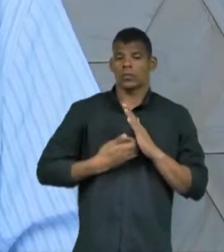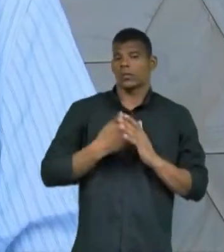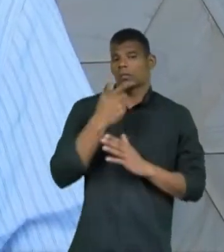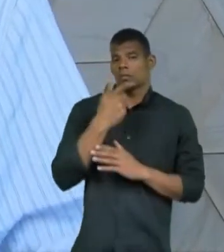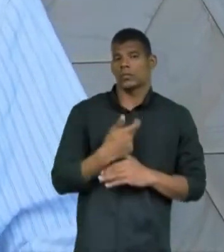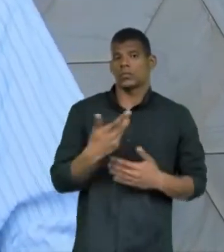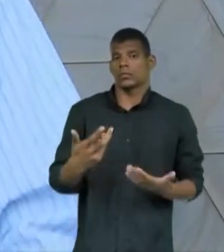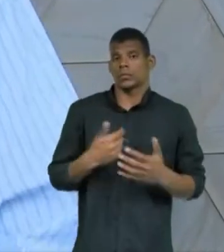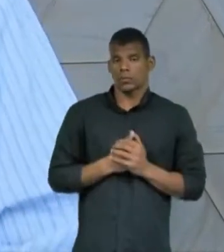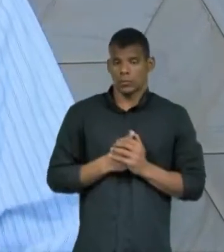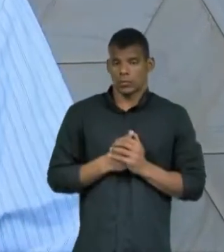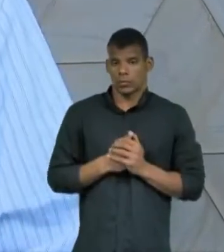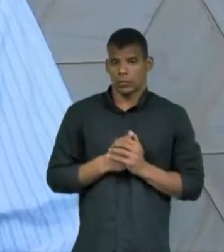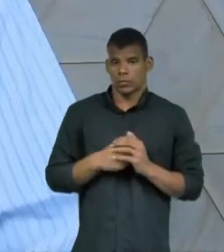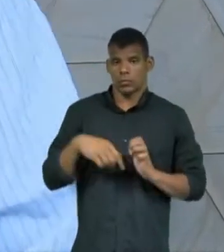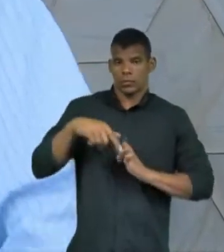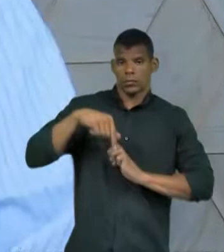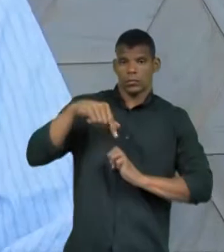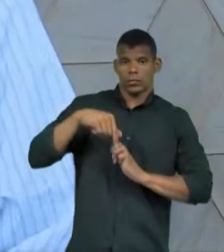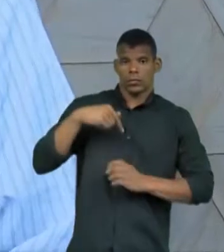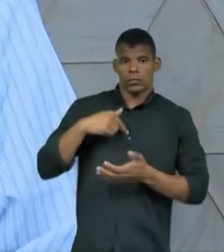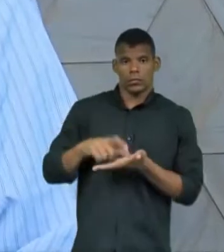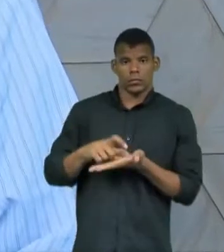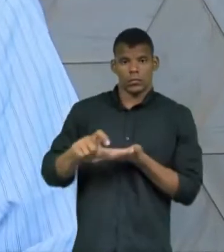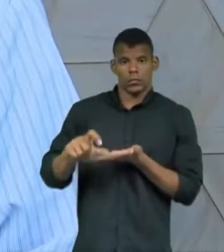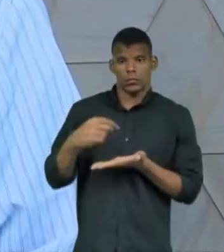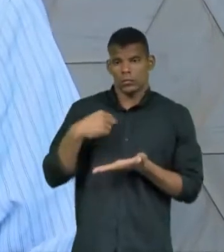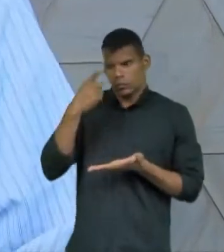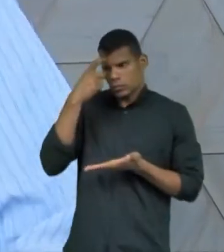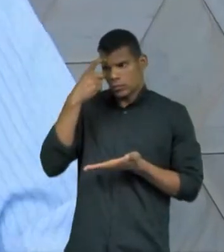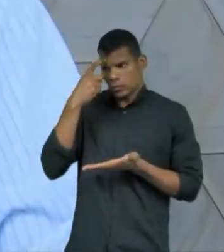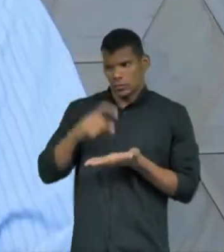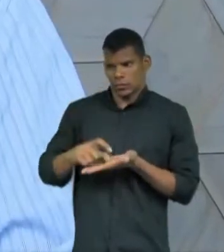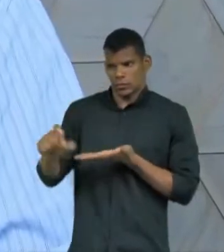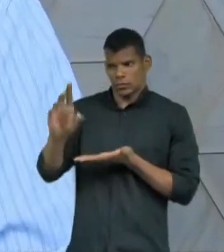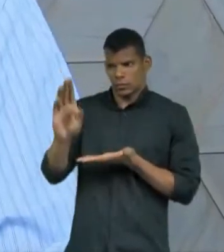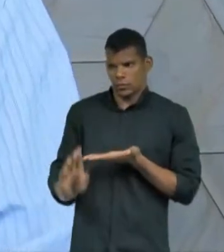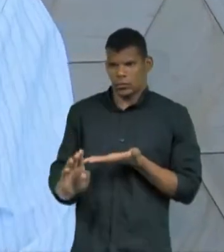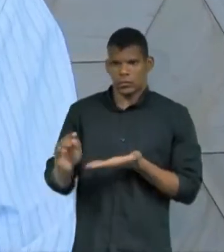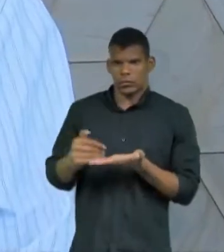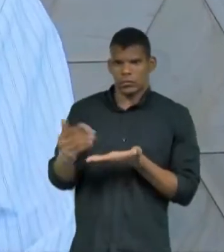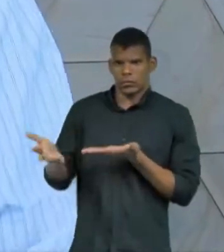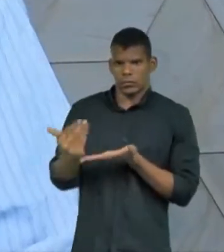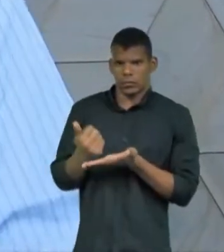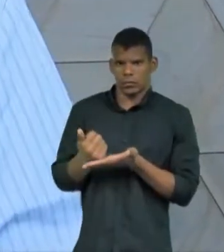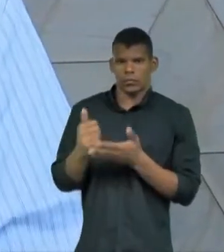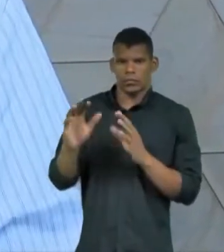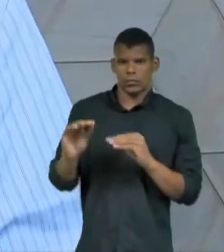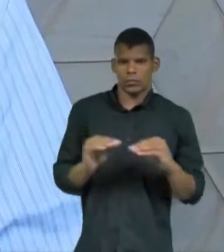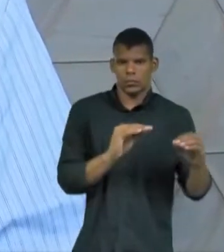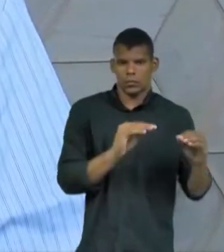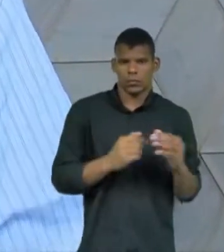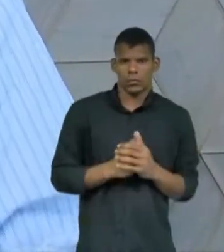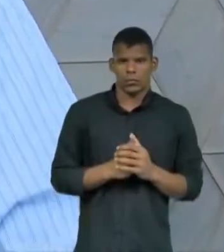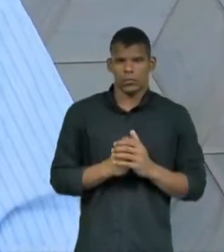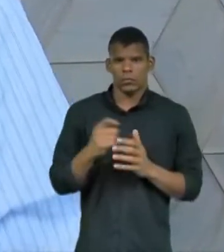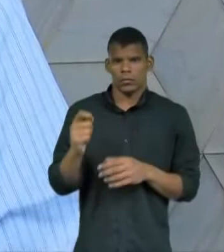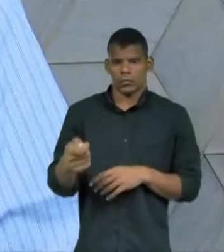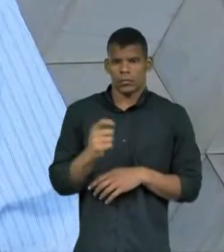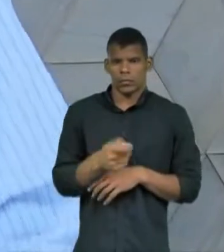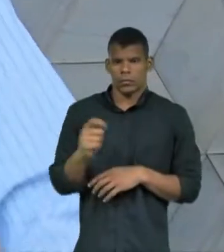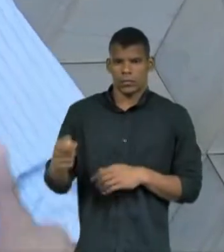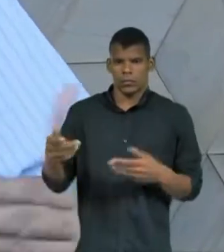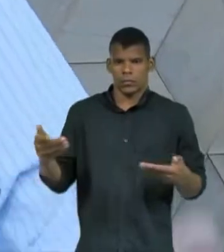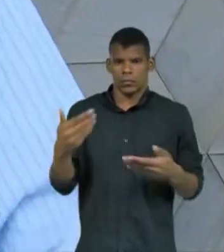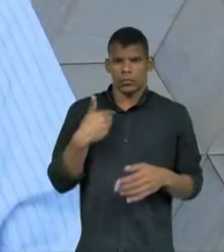empreendedor, o investidor, ele não investe mais no Brasil, ele vai embora. Um bom exemplo, a Argentina agora tentou